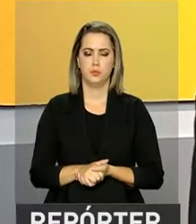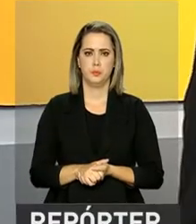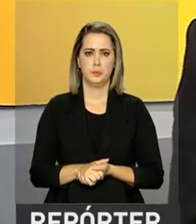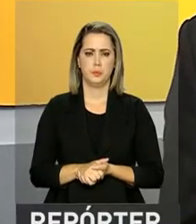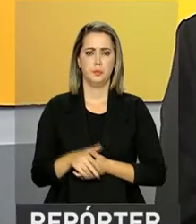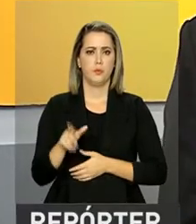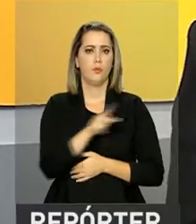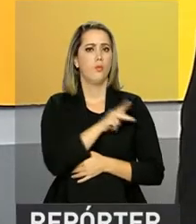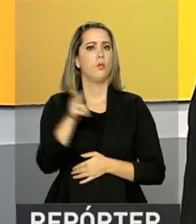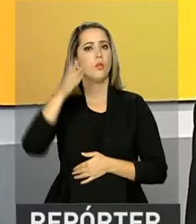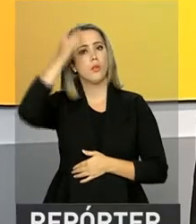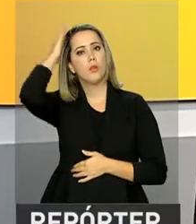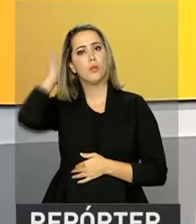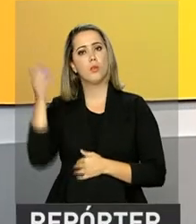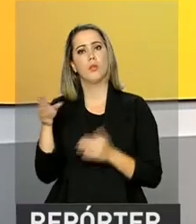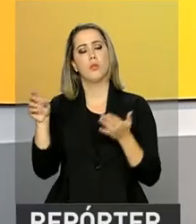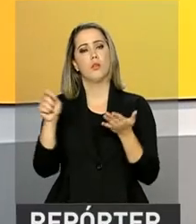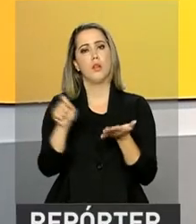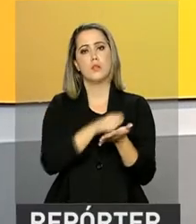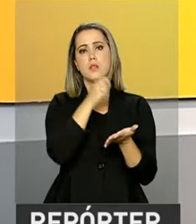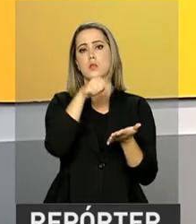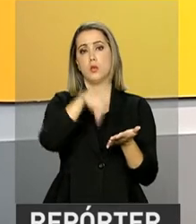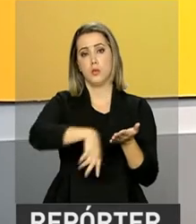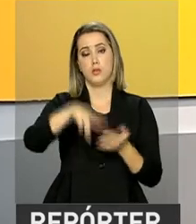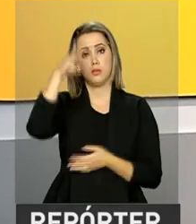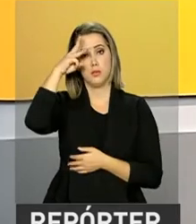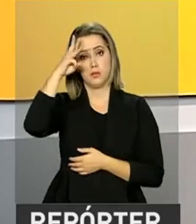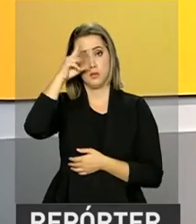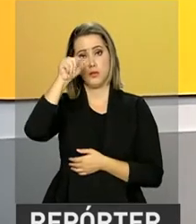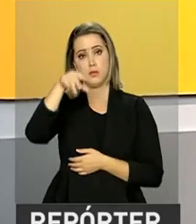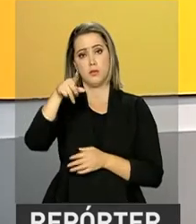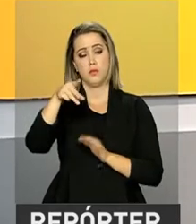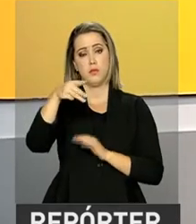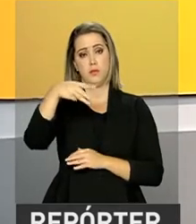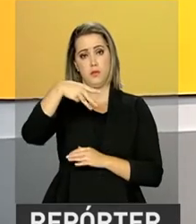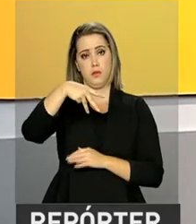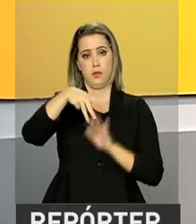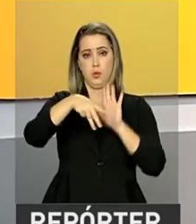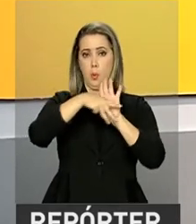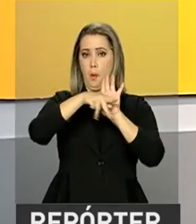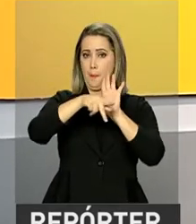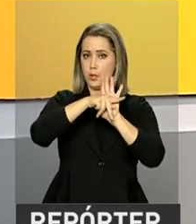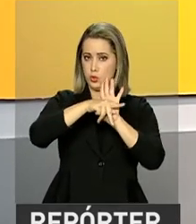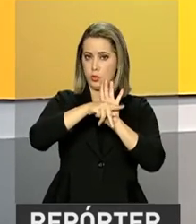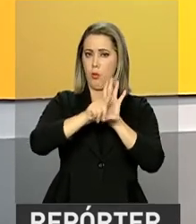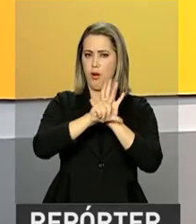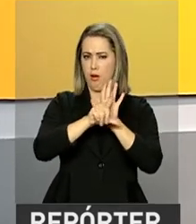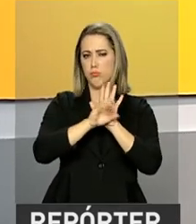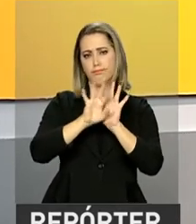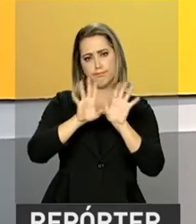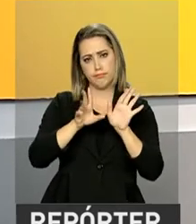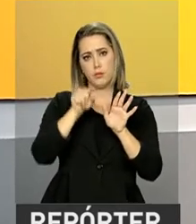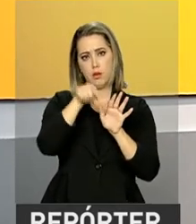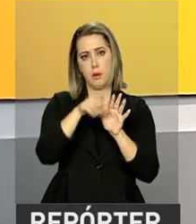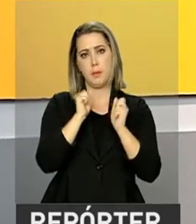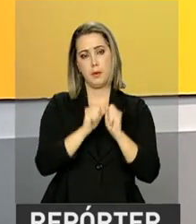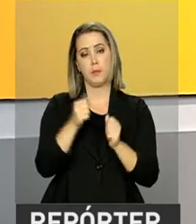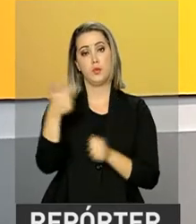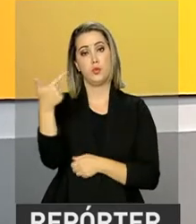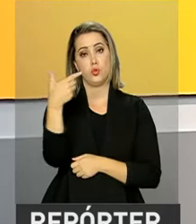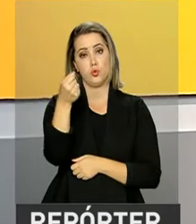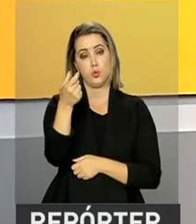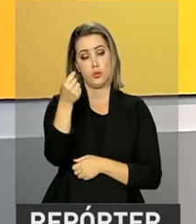presidente Michel Temer assinou nesta terça-feira uma medida provisória que permite o parcelamento em até 200 vezes